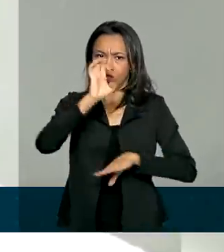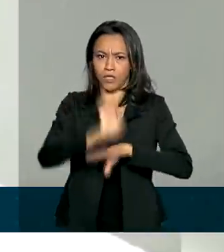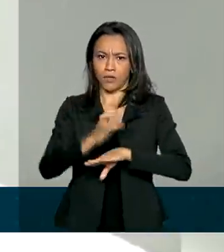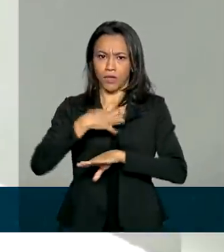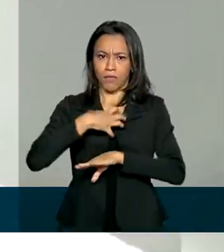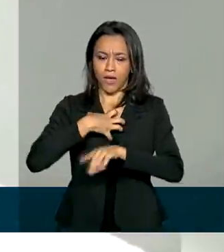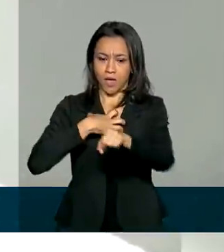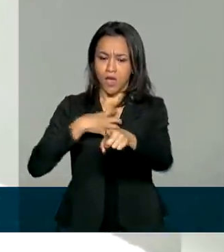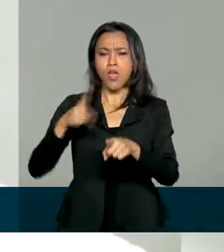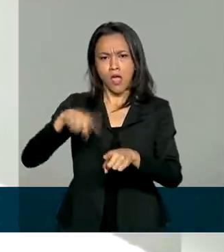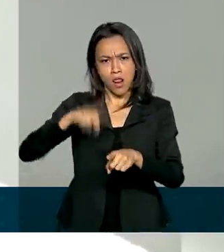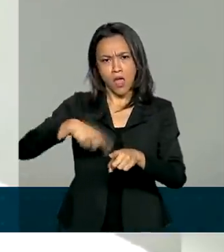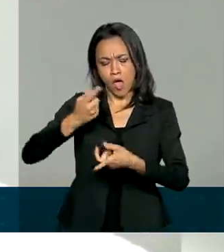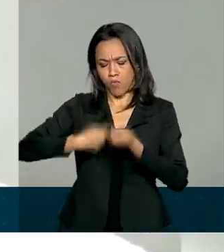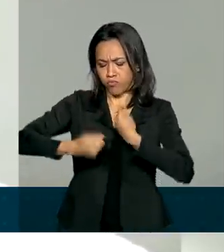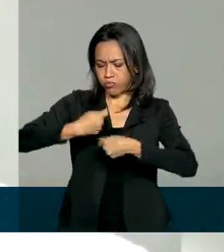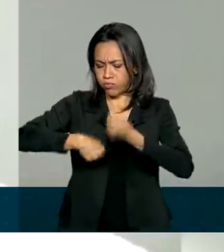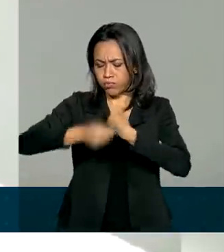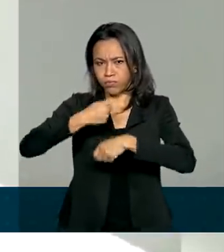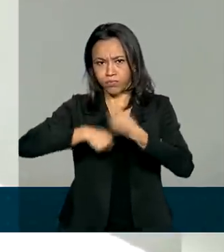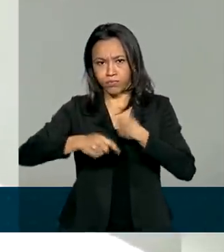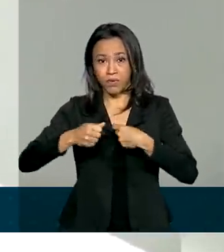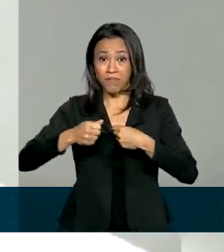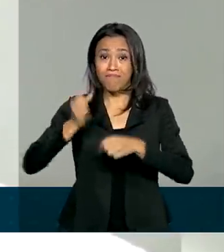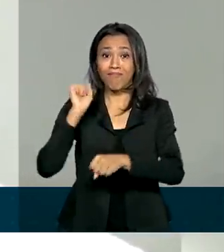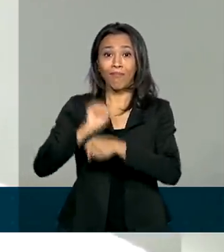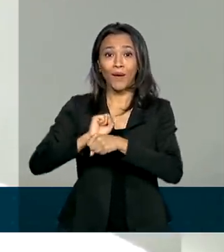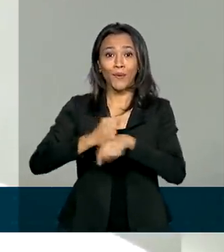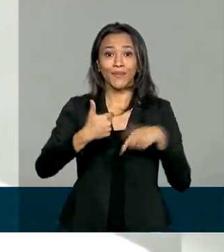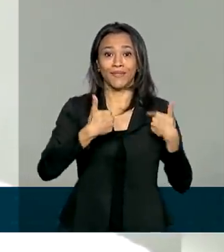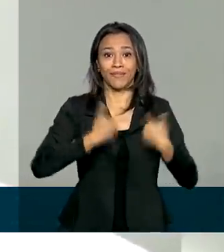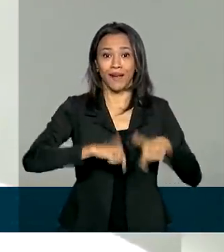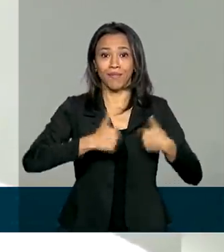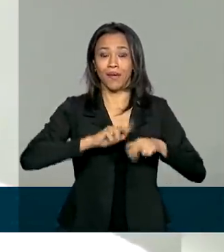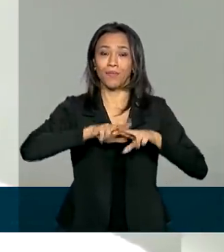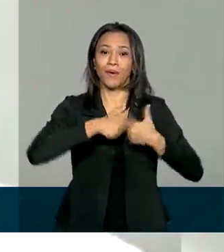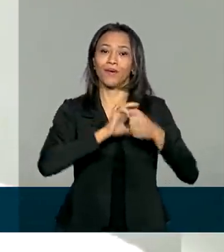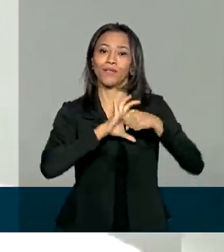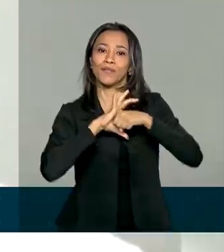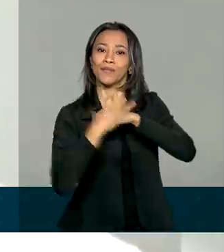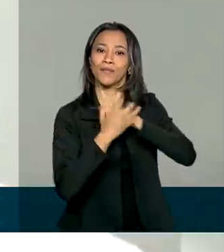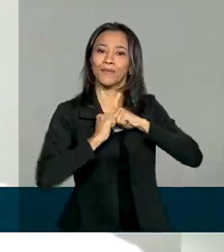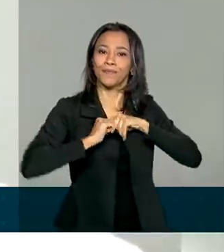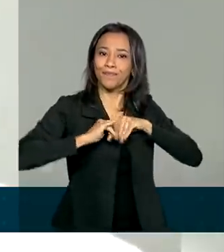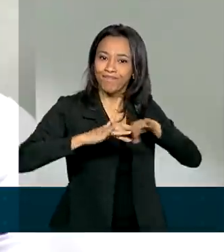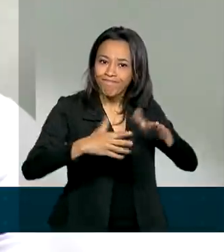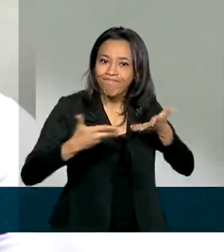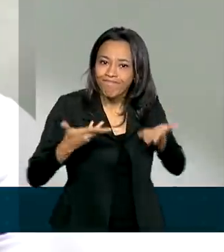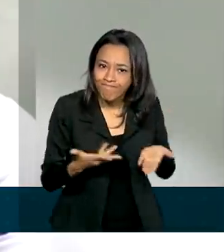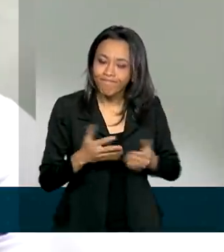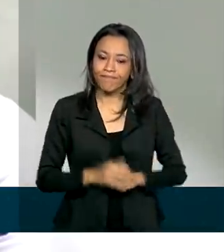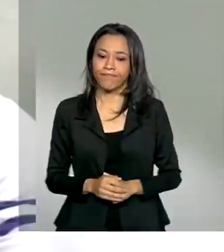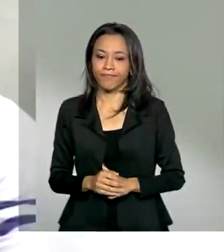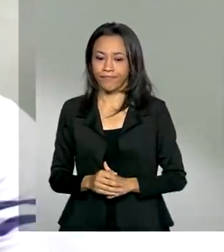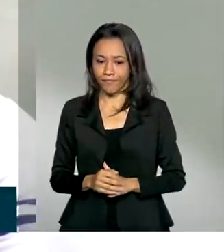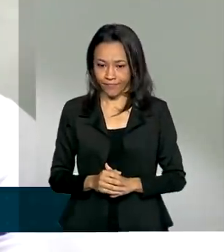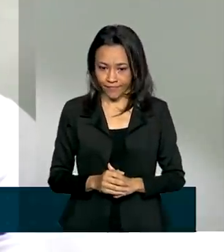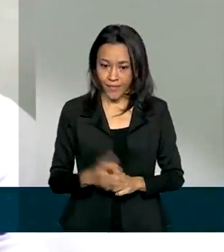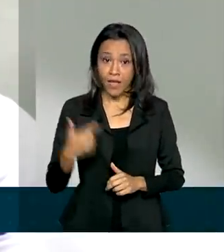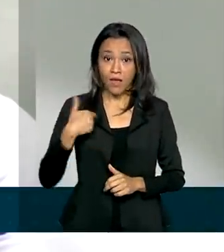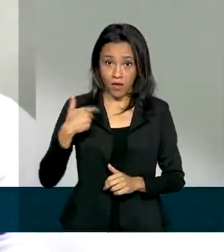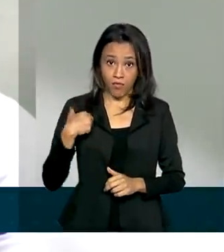microempreendedor individual e teve de parar de trabalhar por causa da pandemia do novo coronavírus. Dei entrada na auxílio